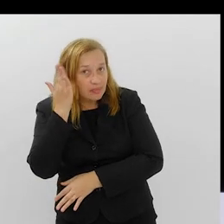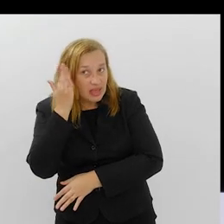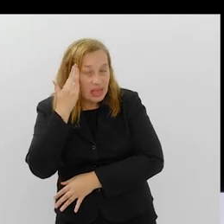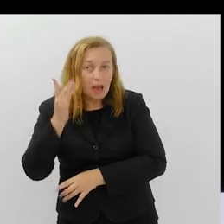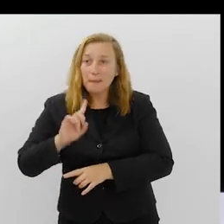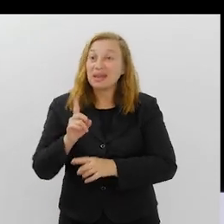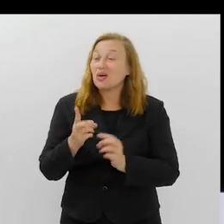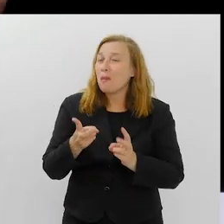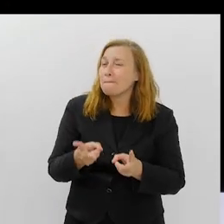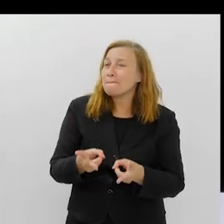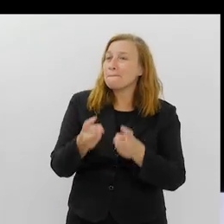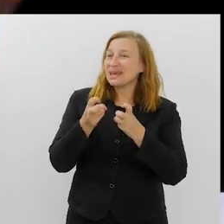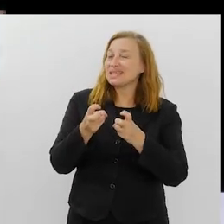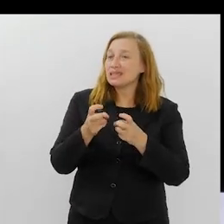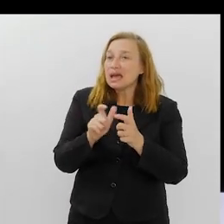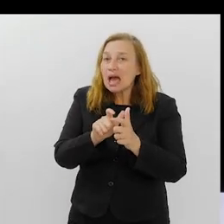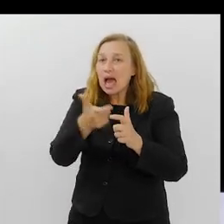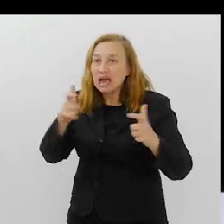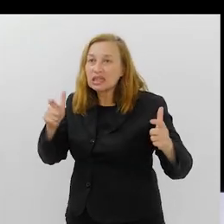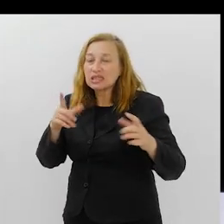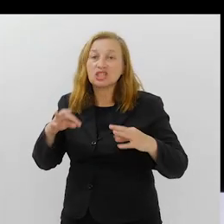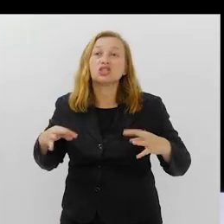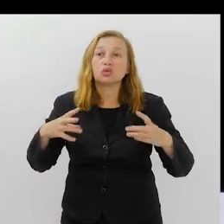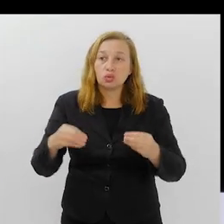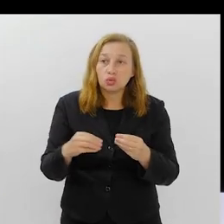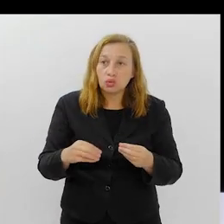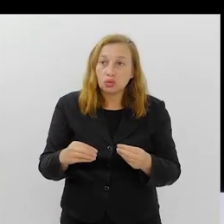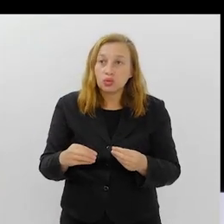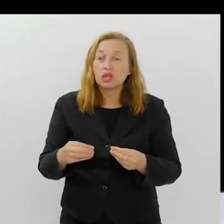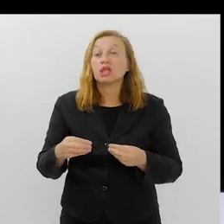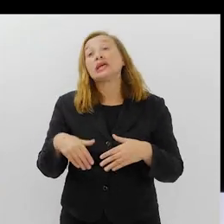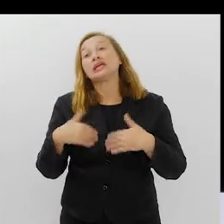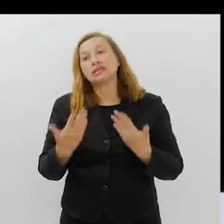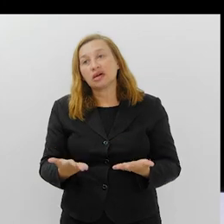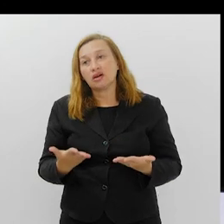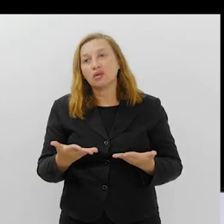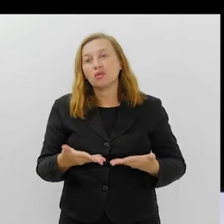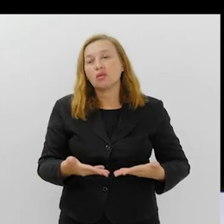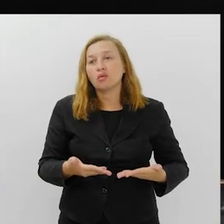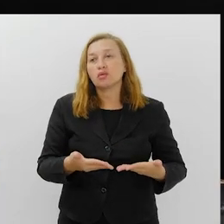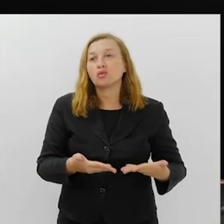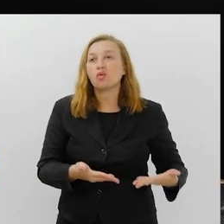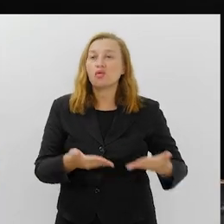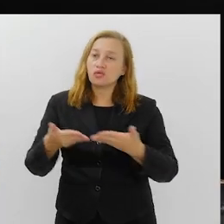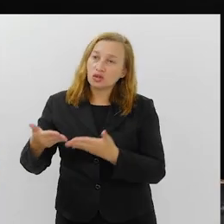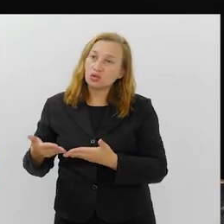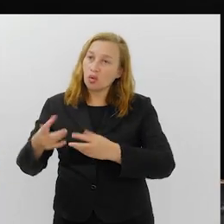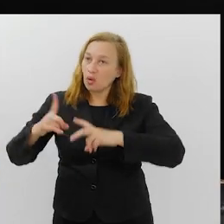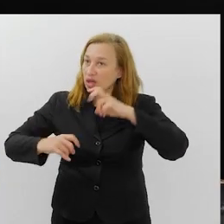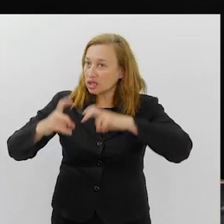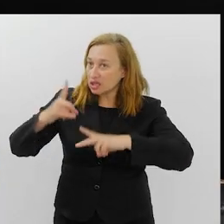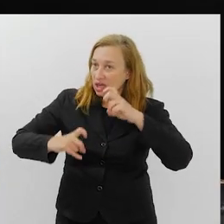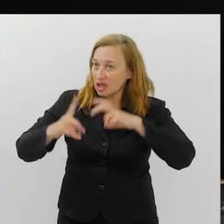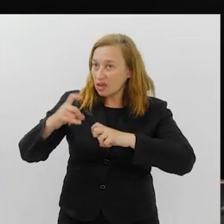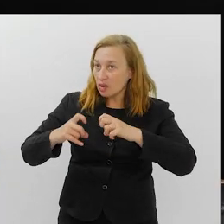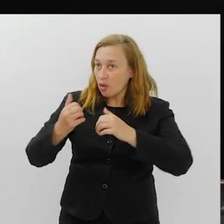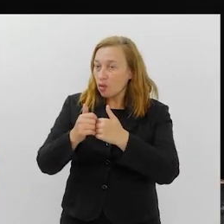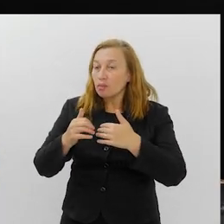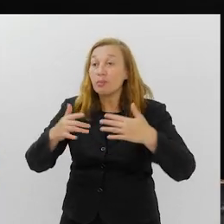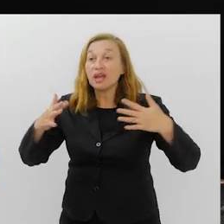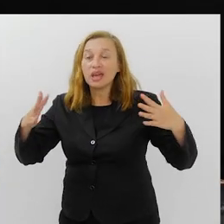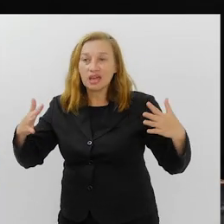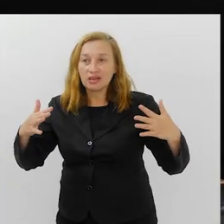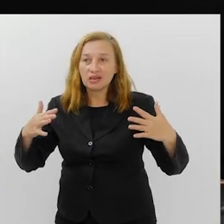mas não percebia a dimensão daquilo tudo. Isso, quando chamou a escola para isso, os brilhos da escola